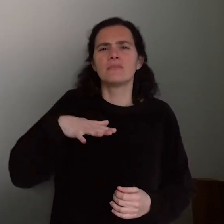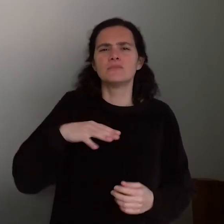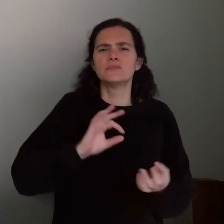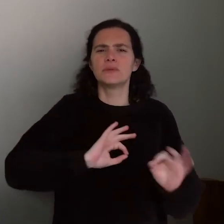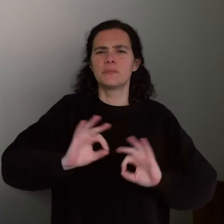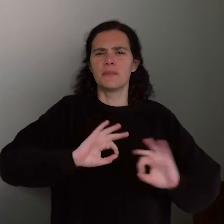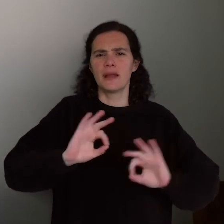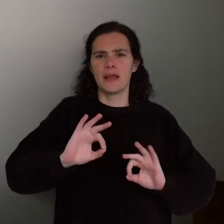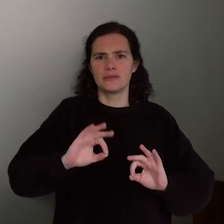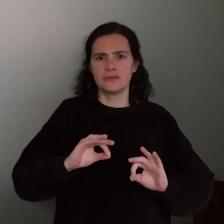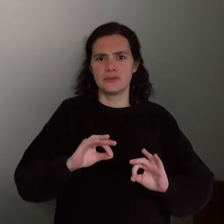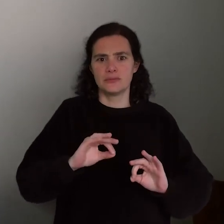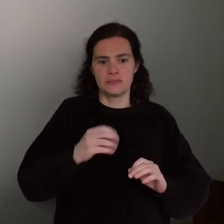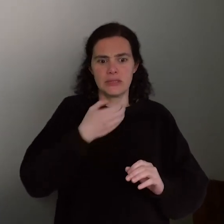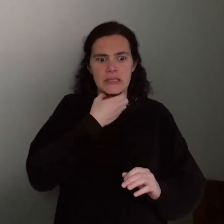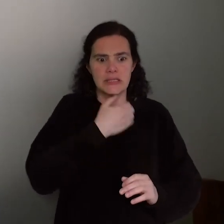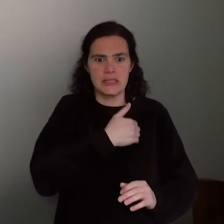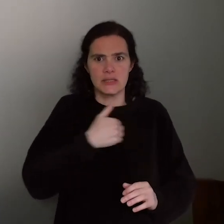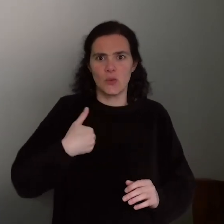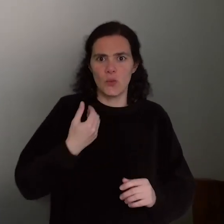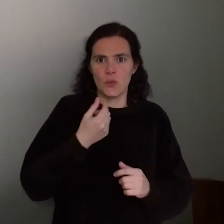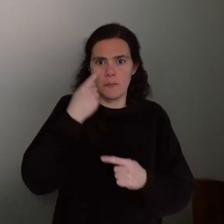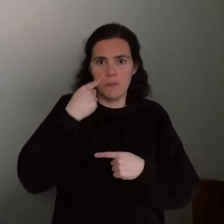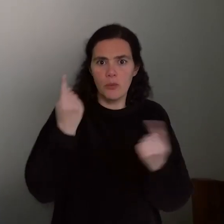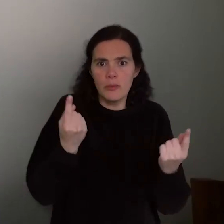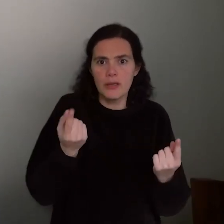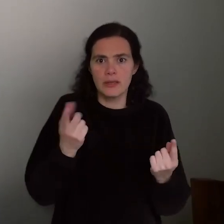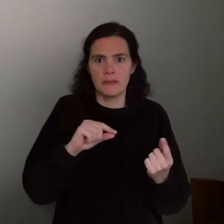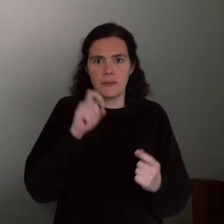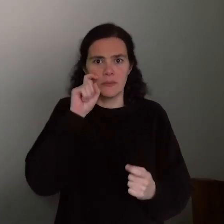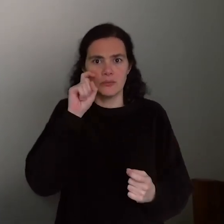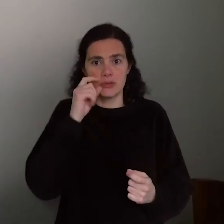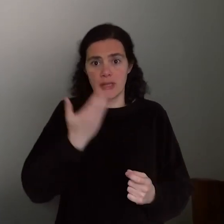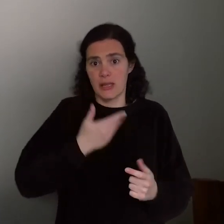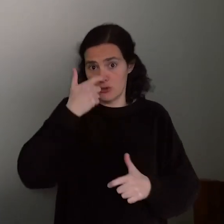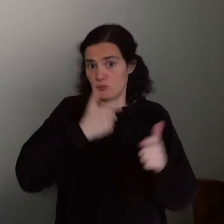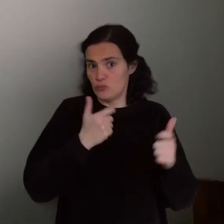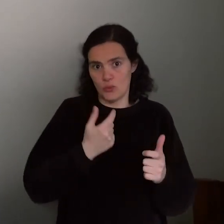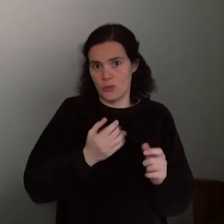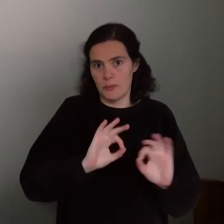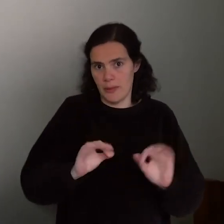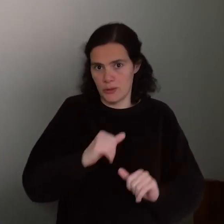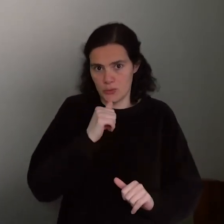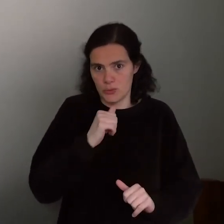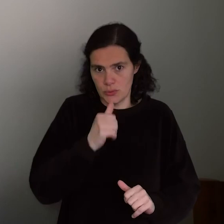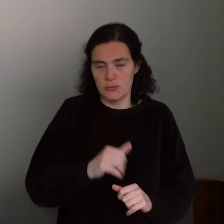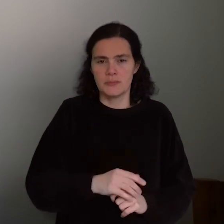para lidar com uma crise de saúde pública e não estão preparados para proteger os direitos destas pessoas. É